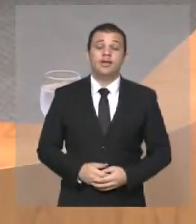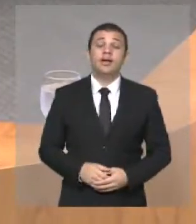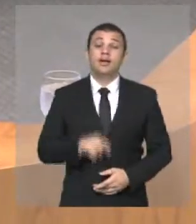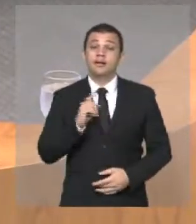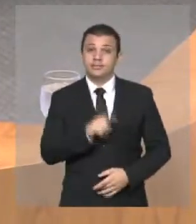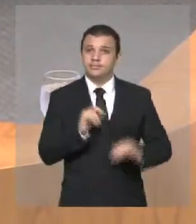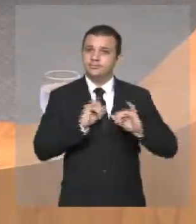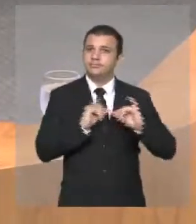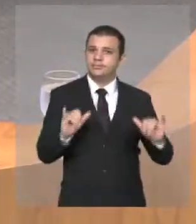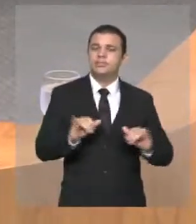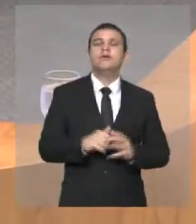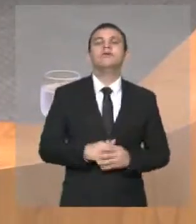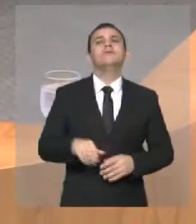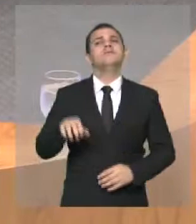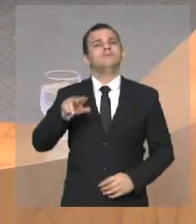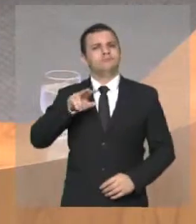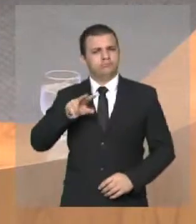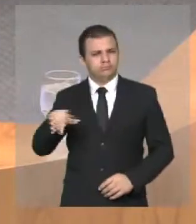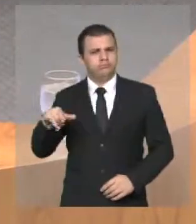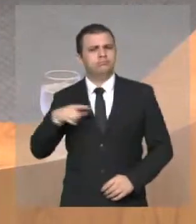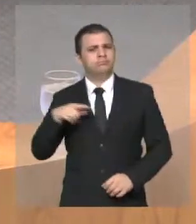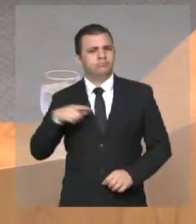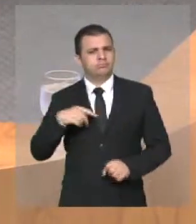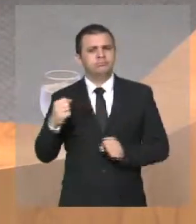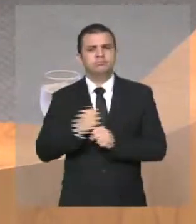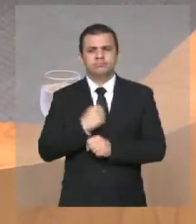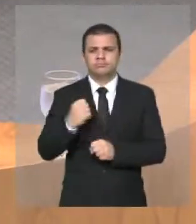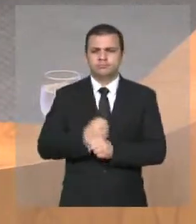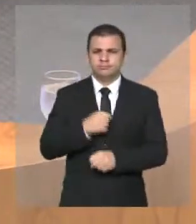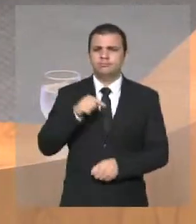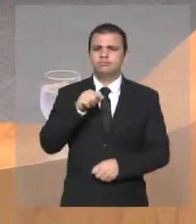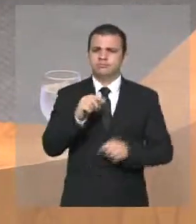afirmaram que iriam fazer a revitalização do Rio Gangã,